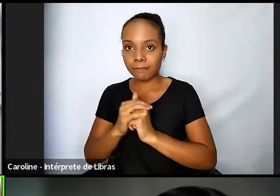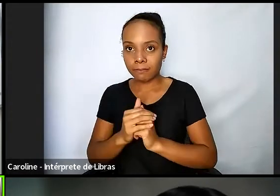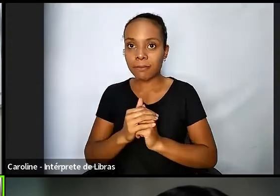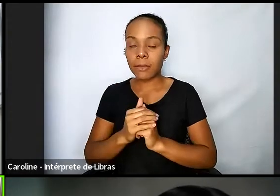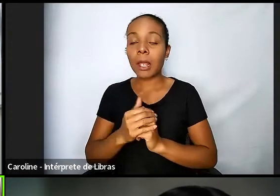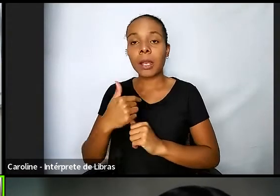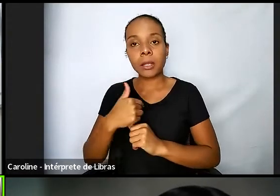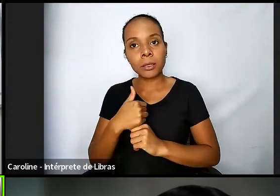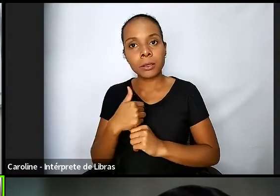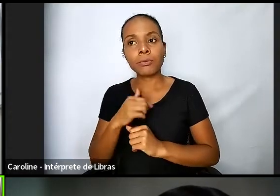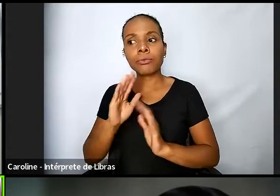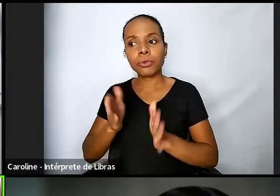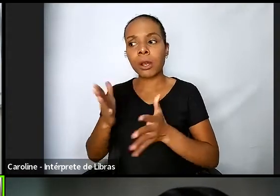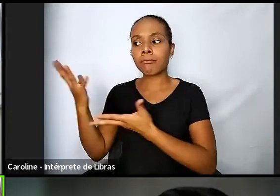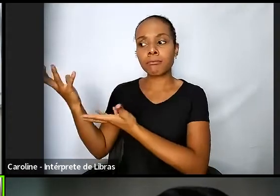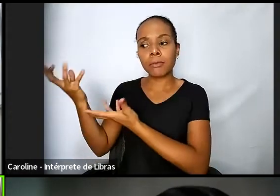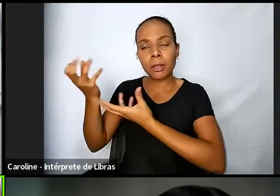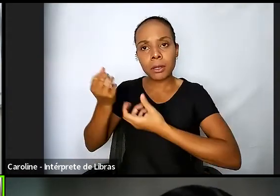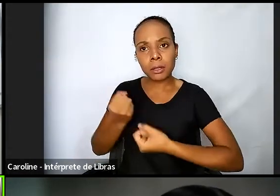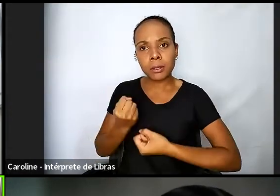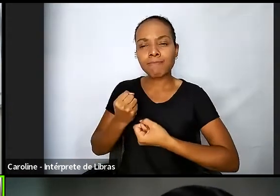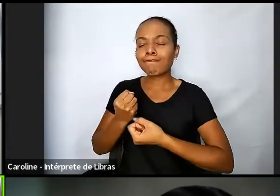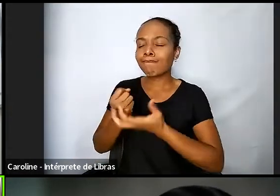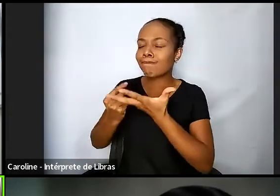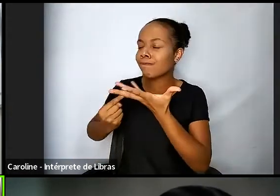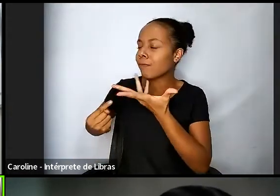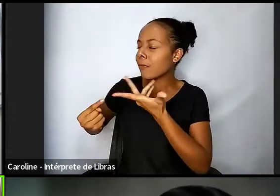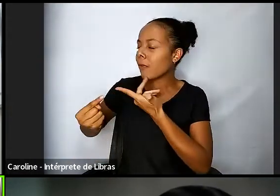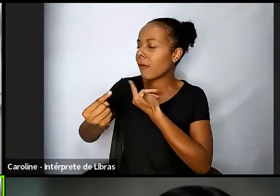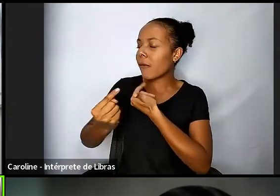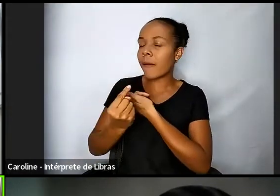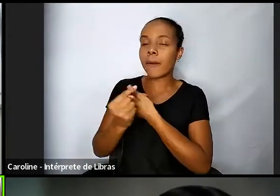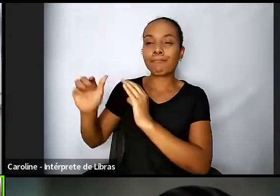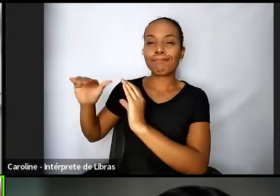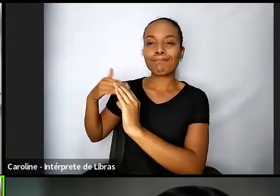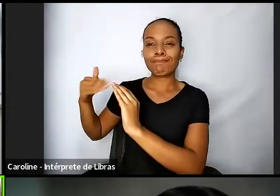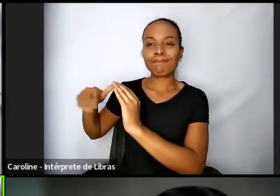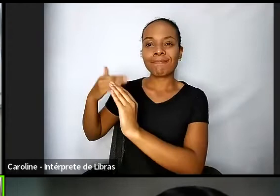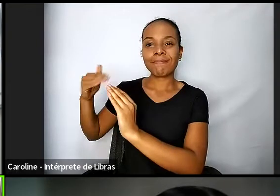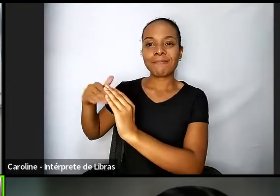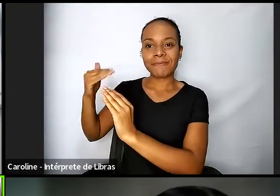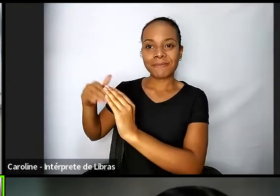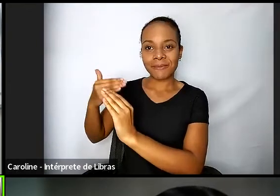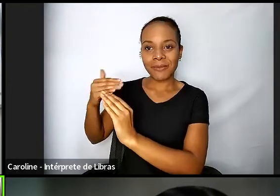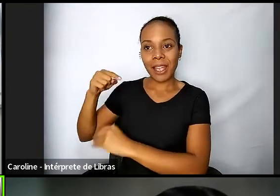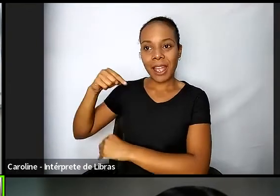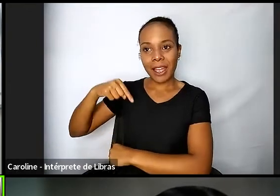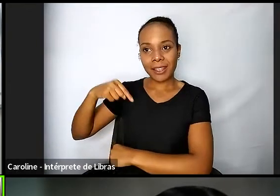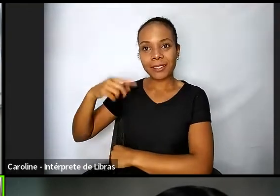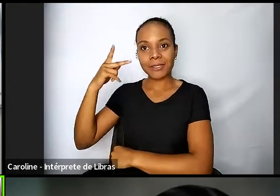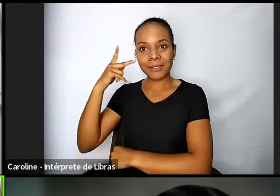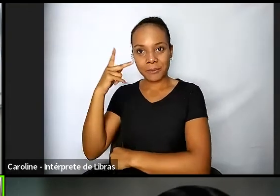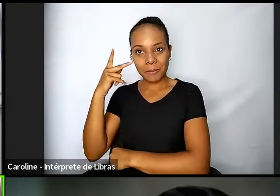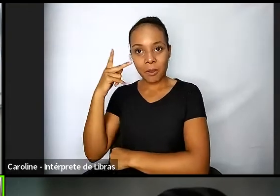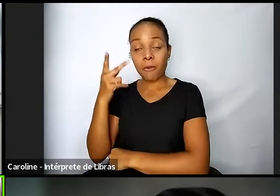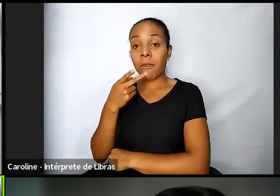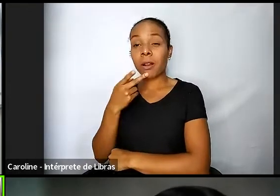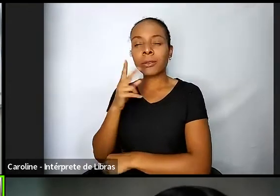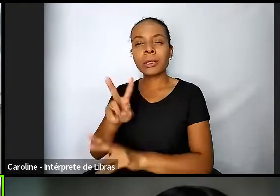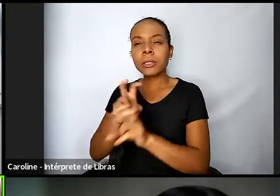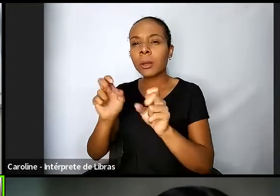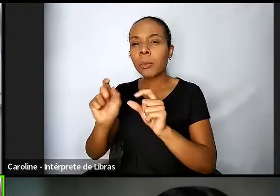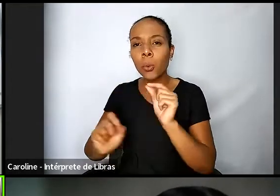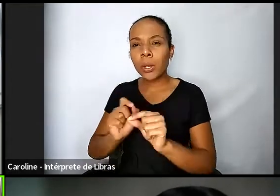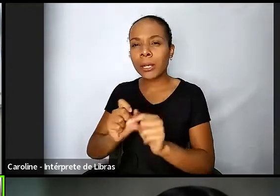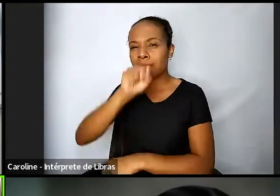aqui diversos diversas mensagens no WhatsApp falando aqui de São Paulo o aumento da violência da